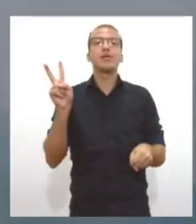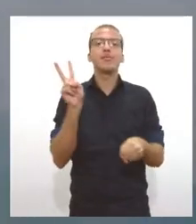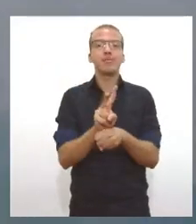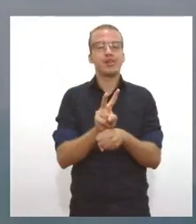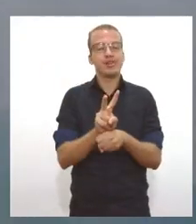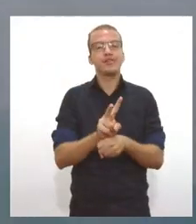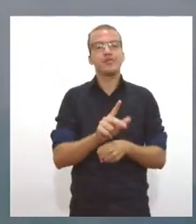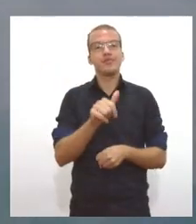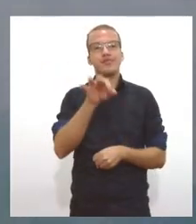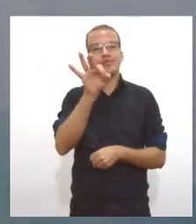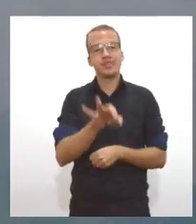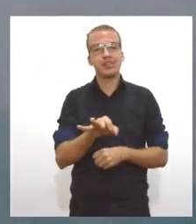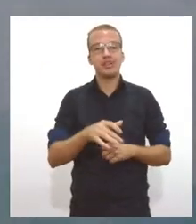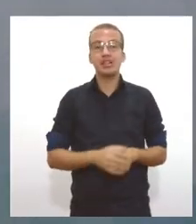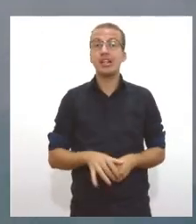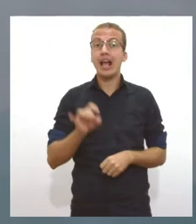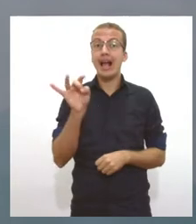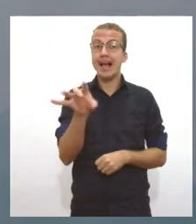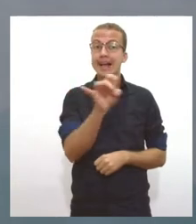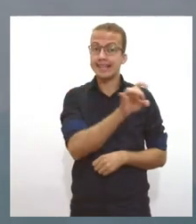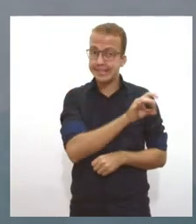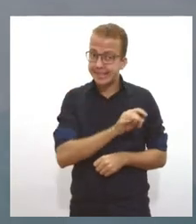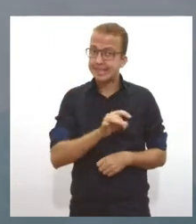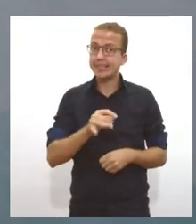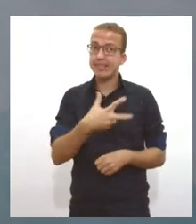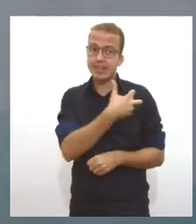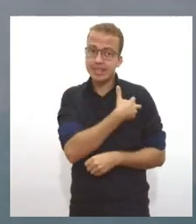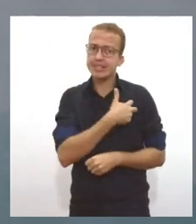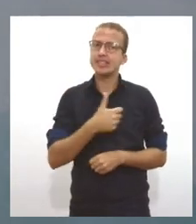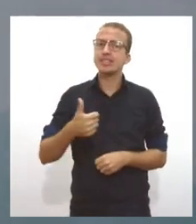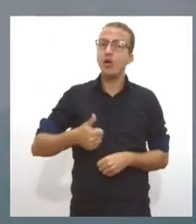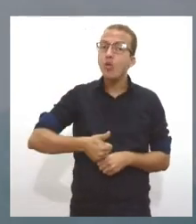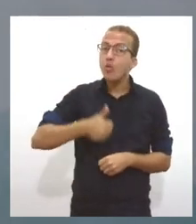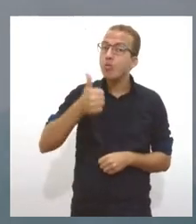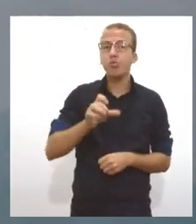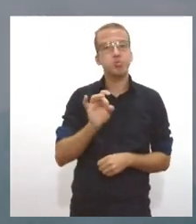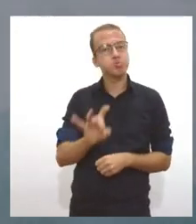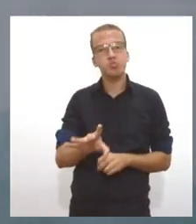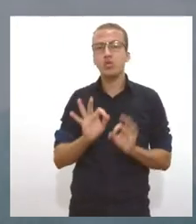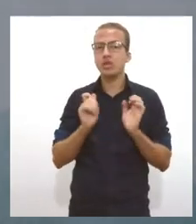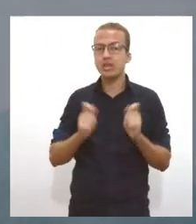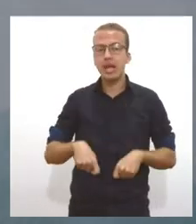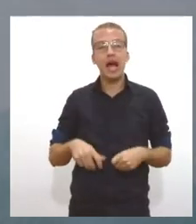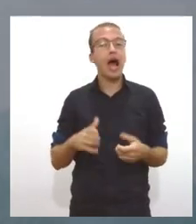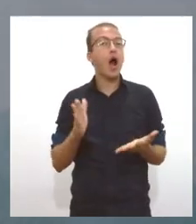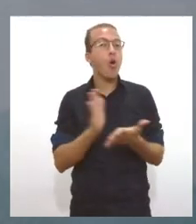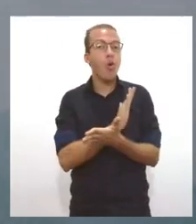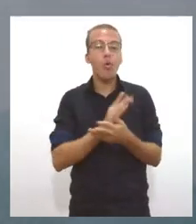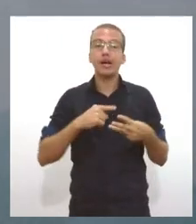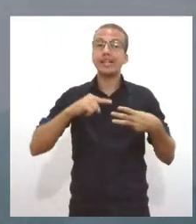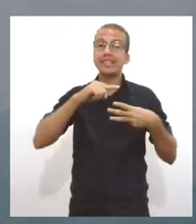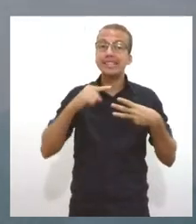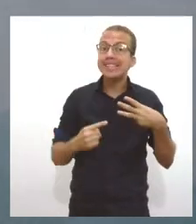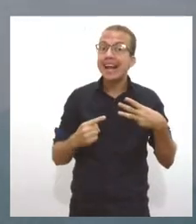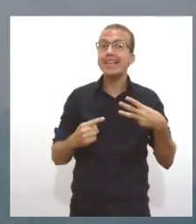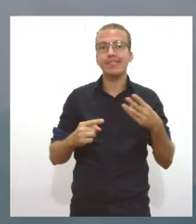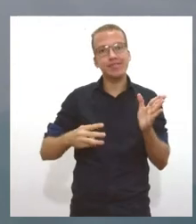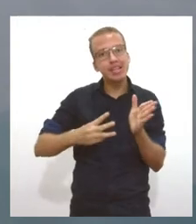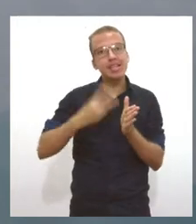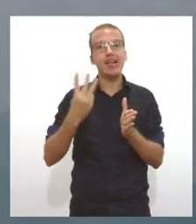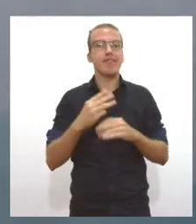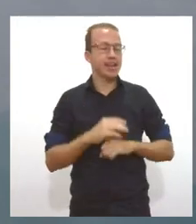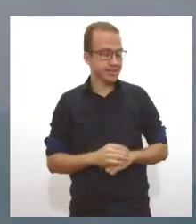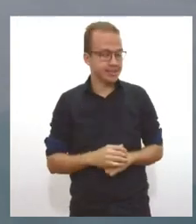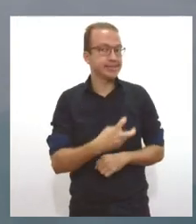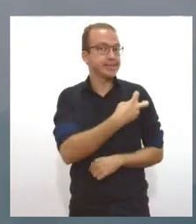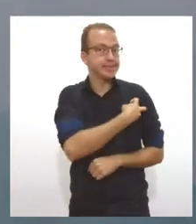tem uma particularidade. A gente, existe vacina que é de dose única, existe vacina que são três doses, existe vacina que são duas doses. Isso